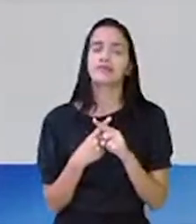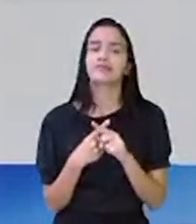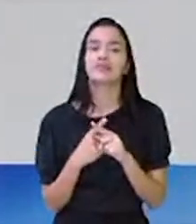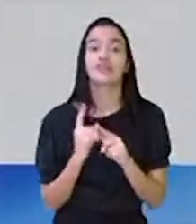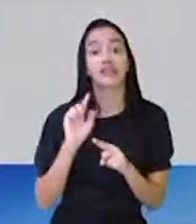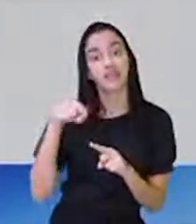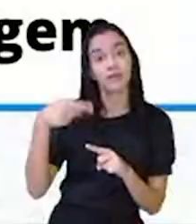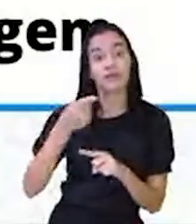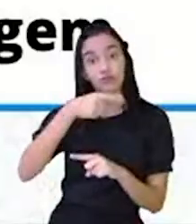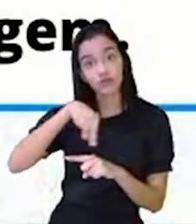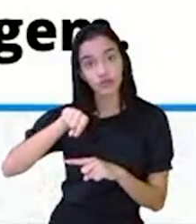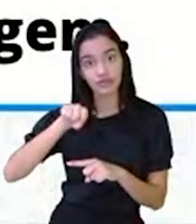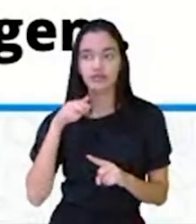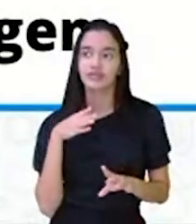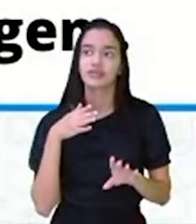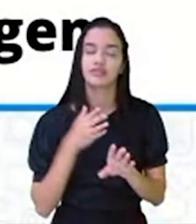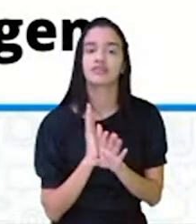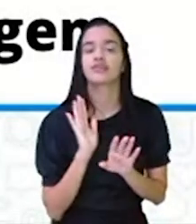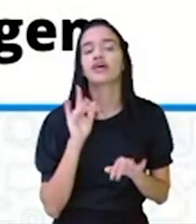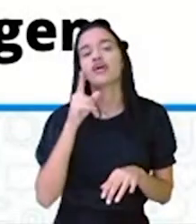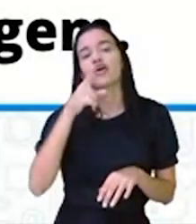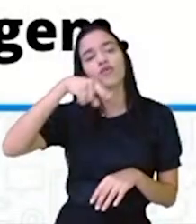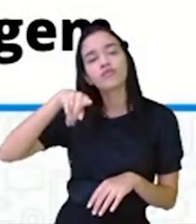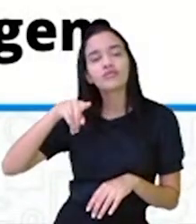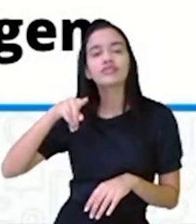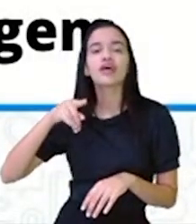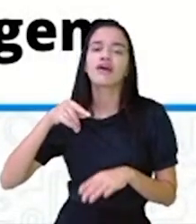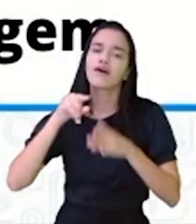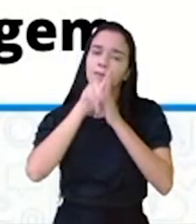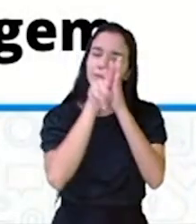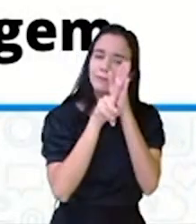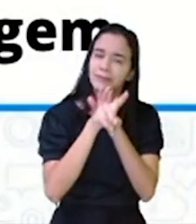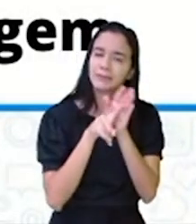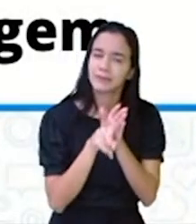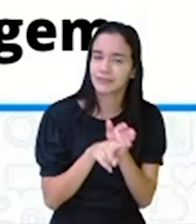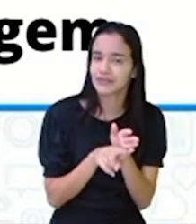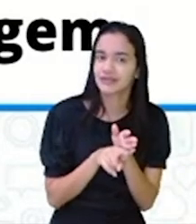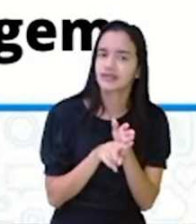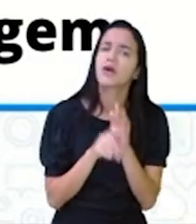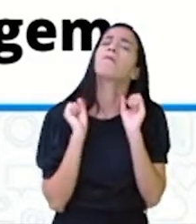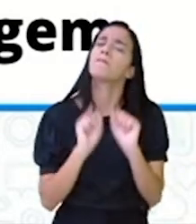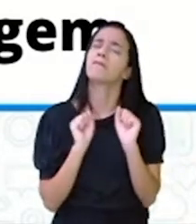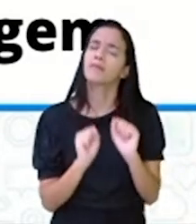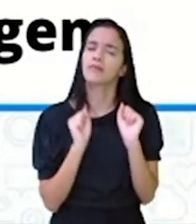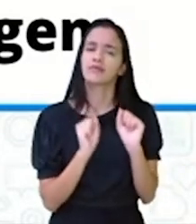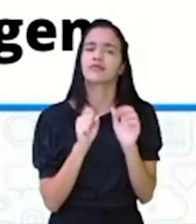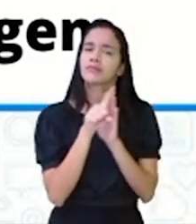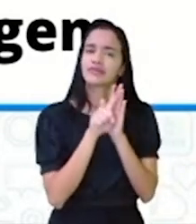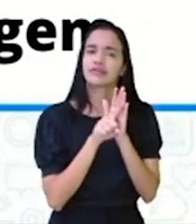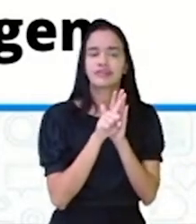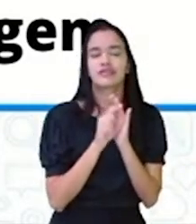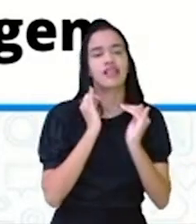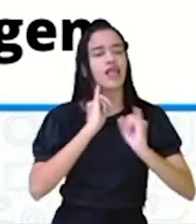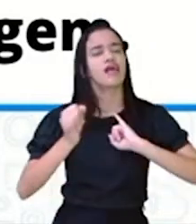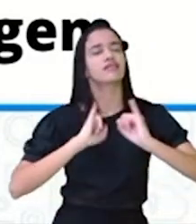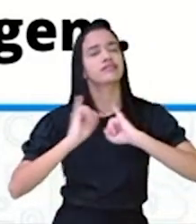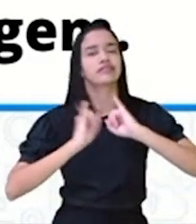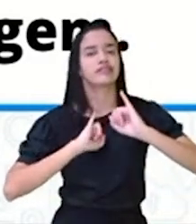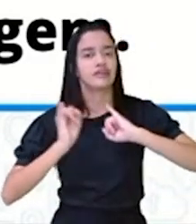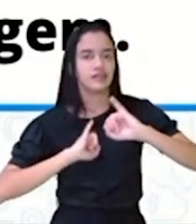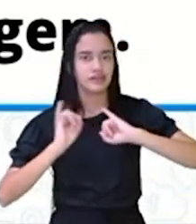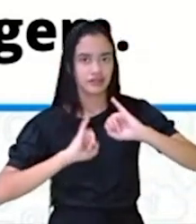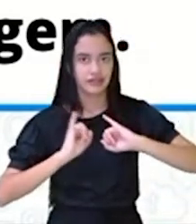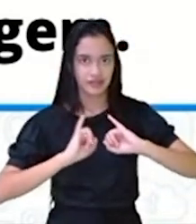Porque depois que você descobrir, você vai pesquisar, pode pesquisar aí na internet, pode